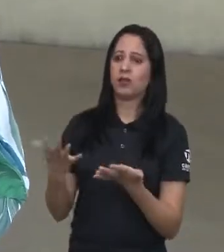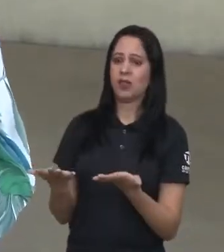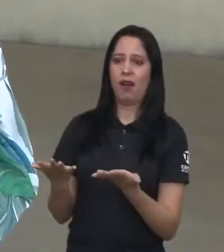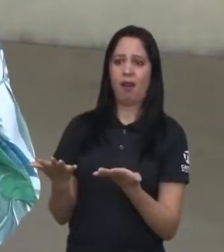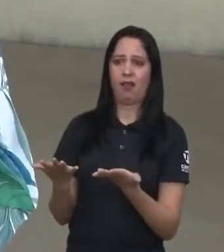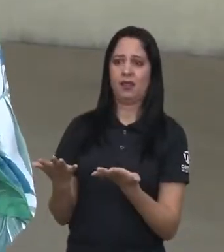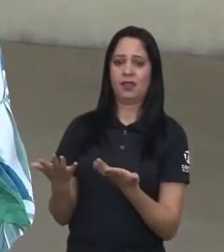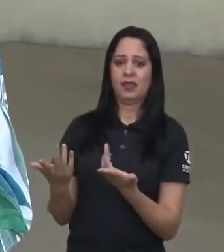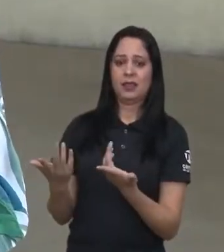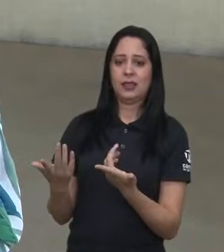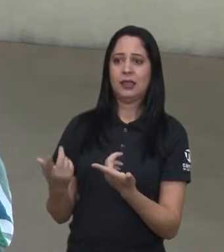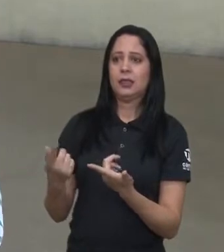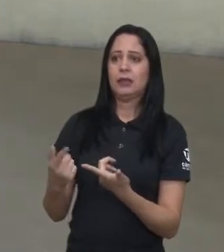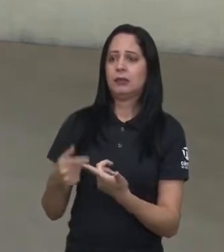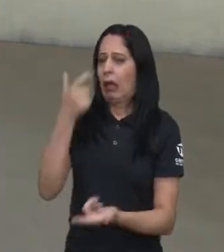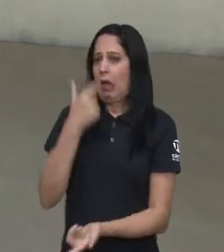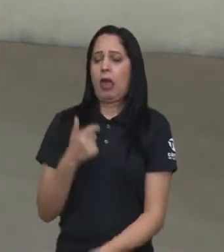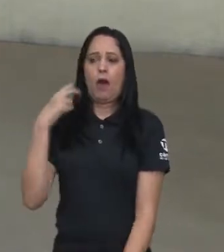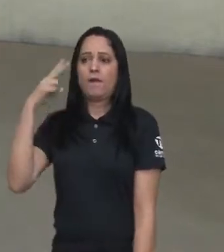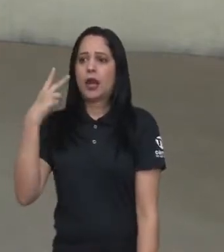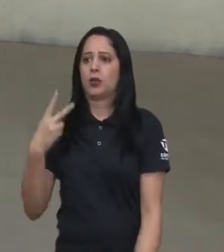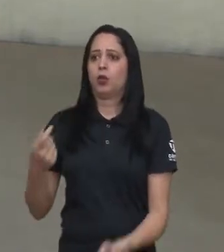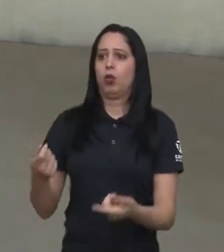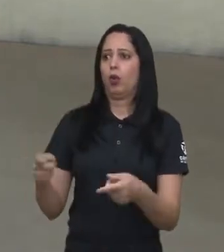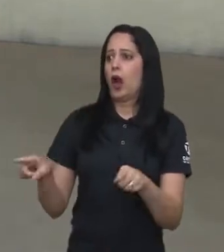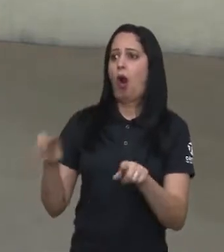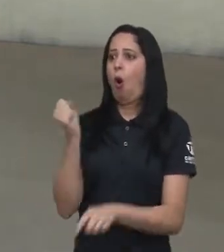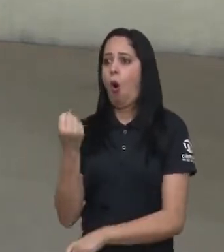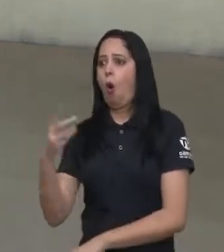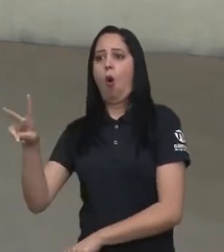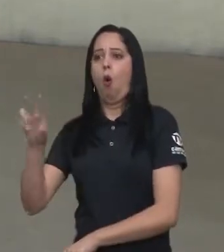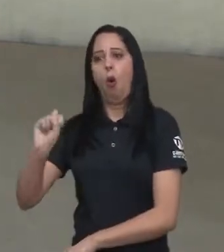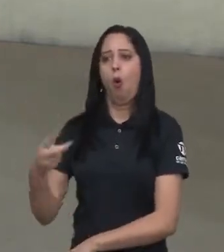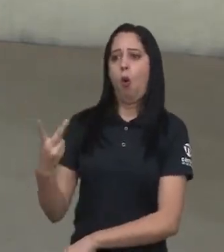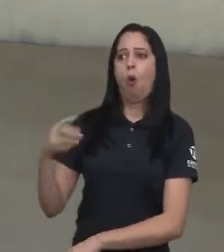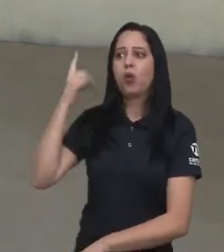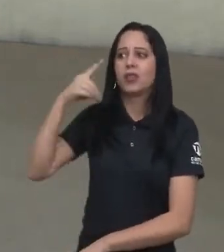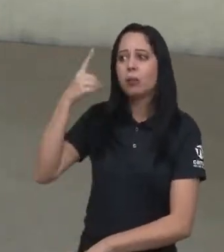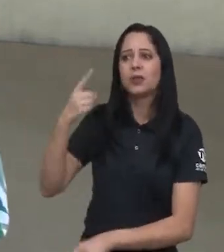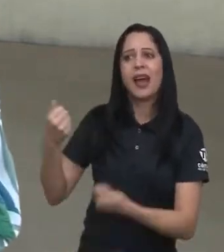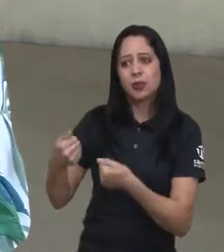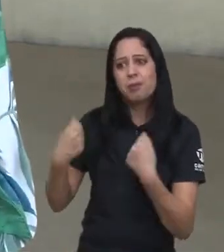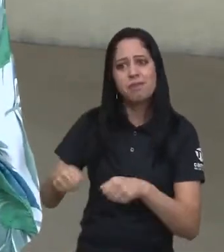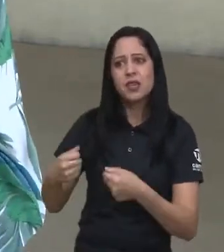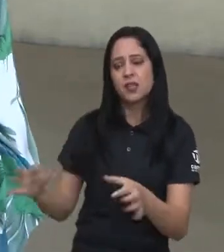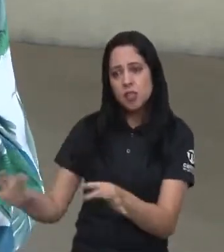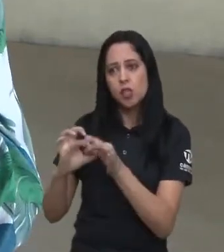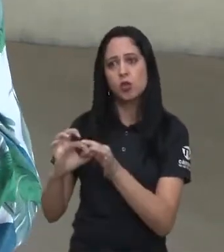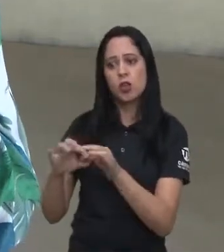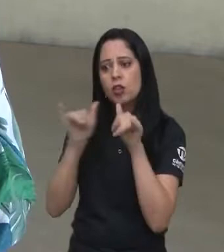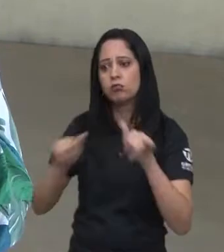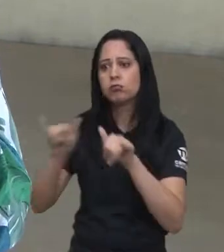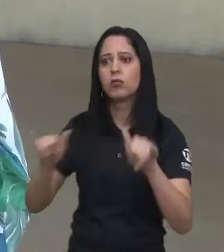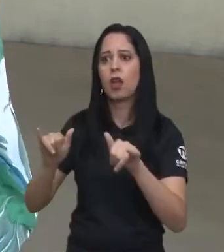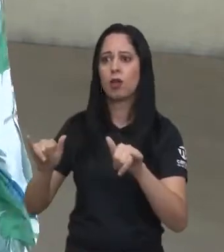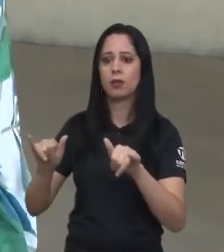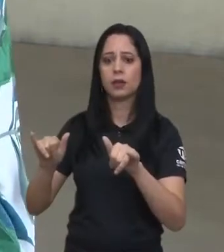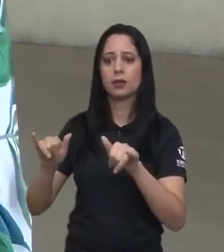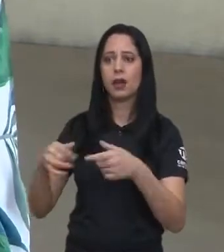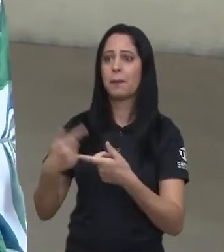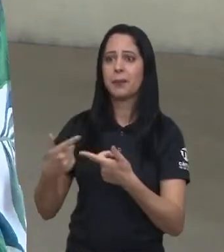no âmbito, acho que é âmbito nacional, como vereador ou como deputados estaduais, fazer uma campanha